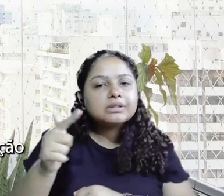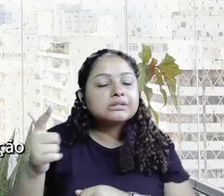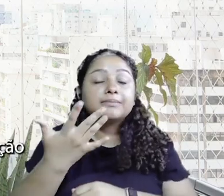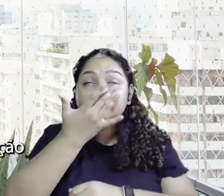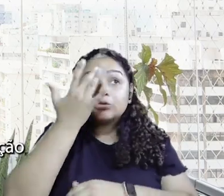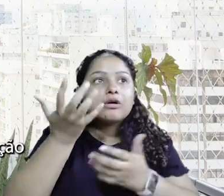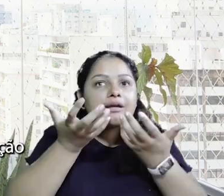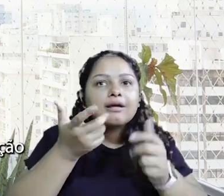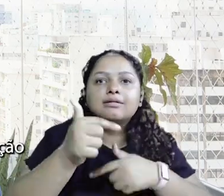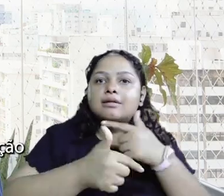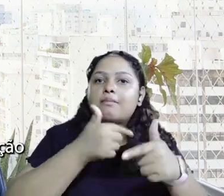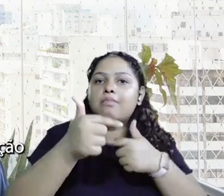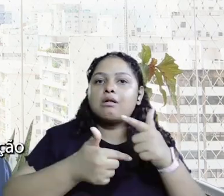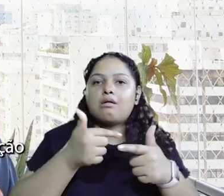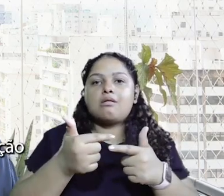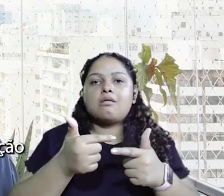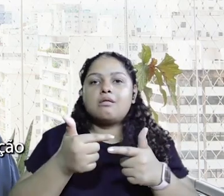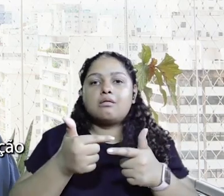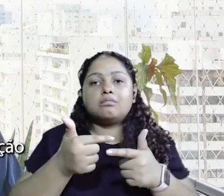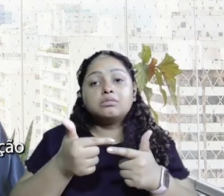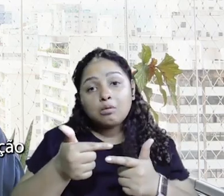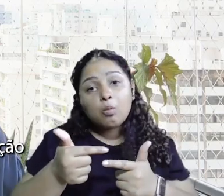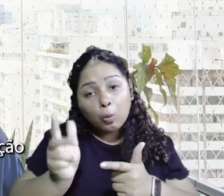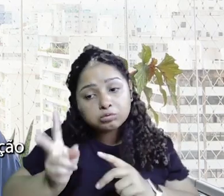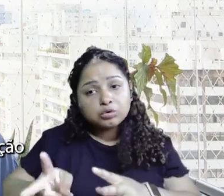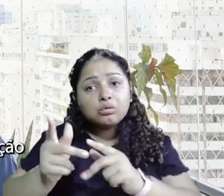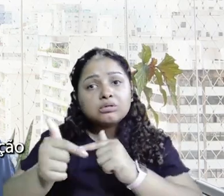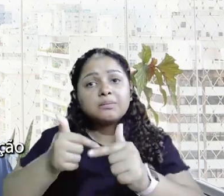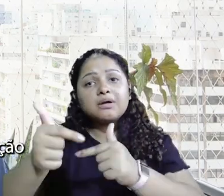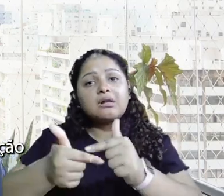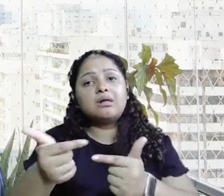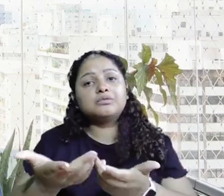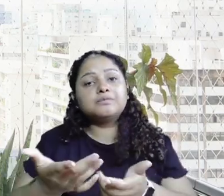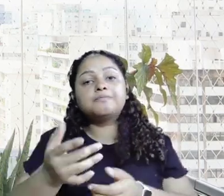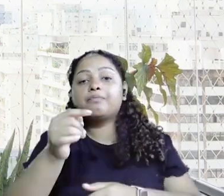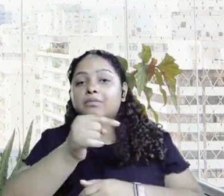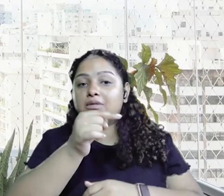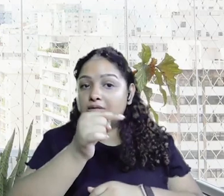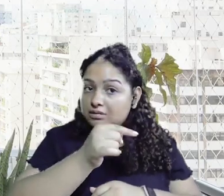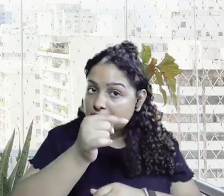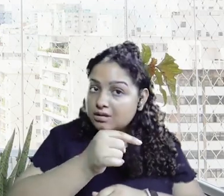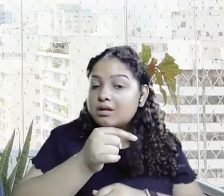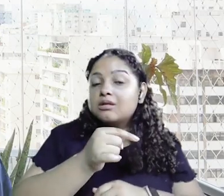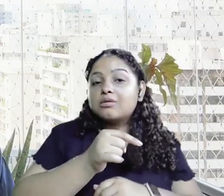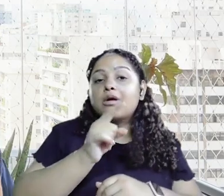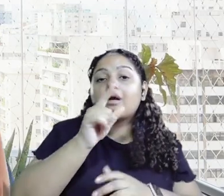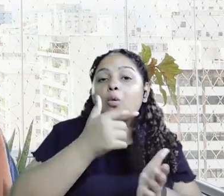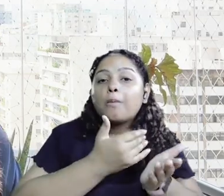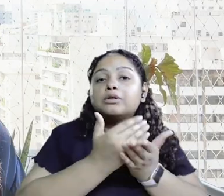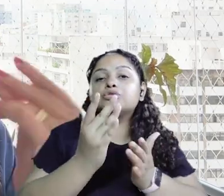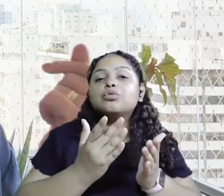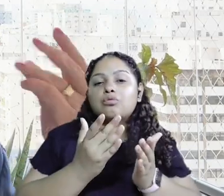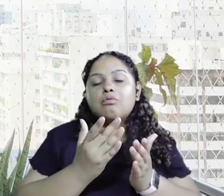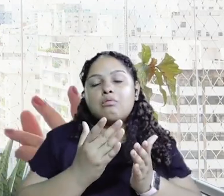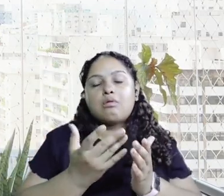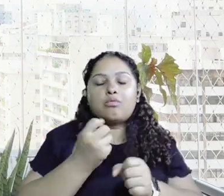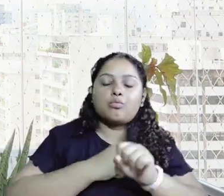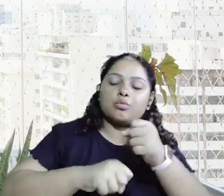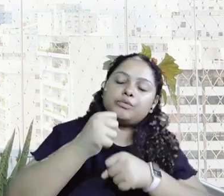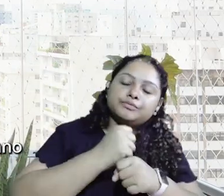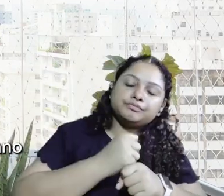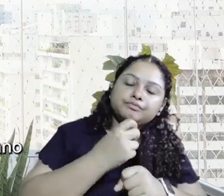pelas pessoas. E quem queria trabalhar devia ter a opção de continuar trabalhando. Então, a talento sênior, a primeira versão dela é lá de